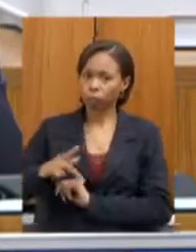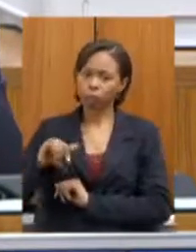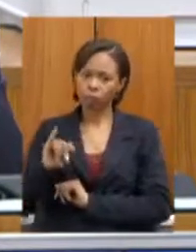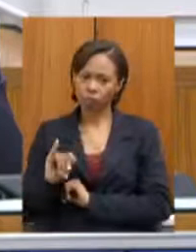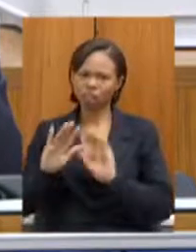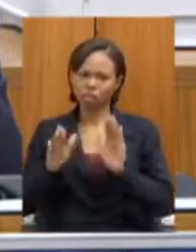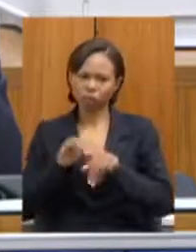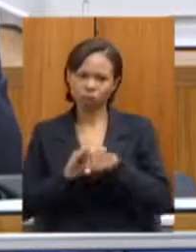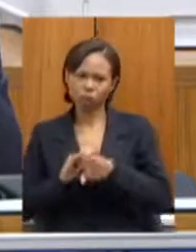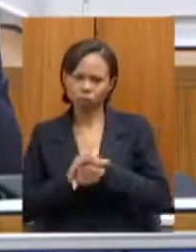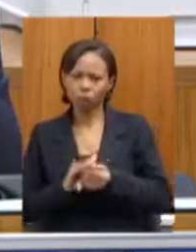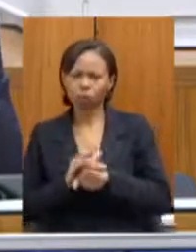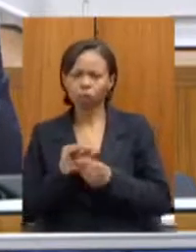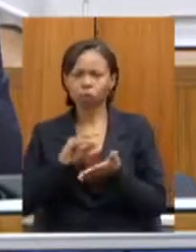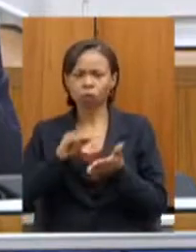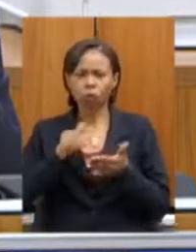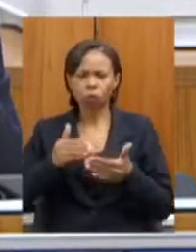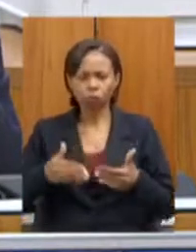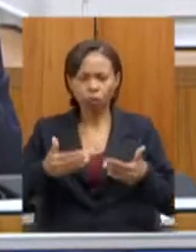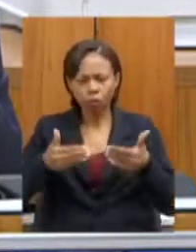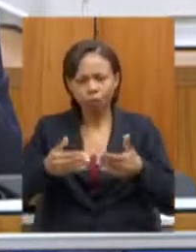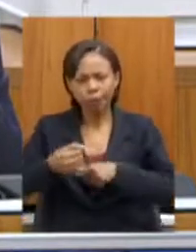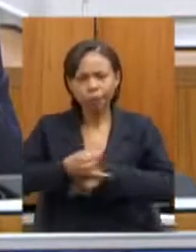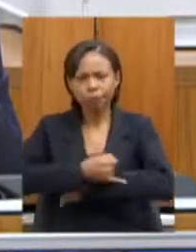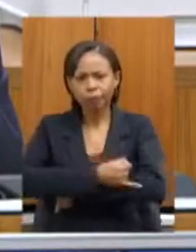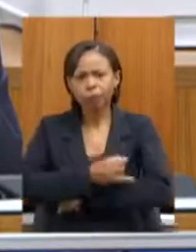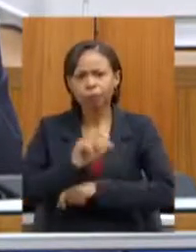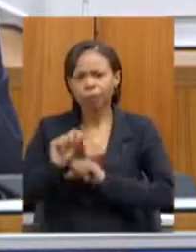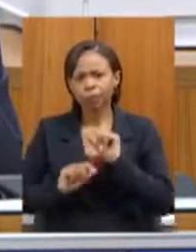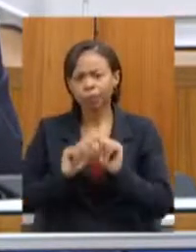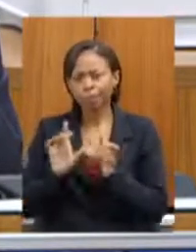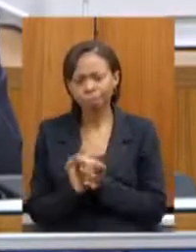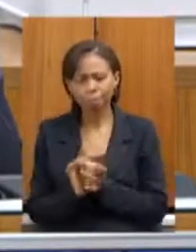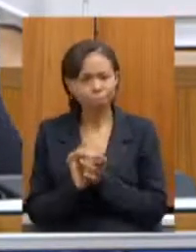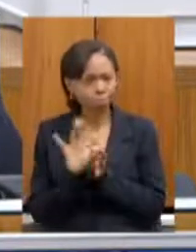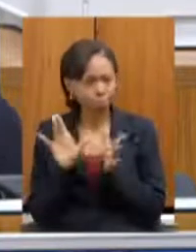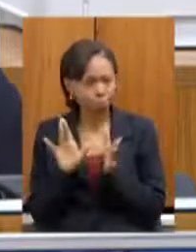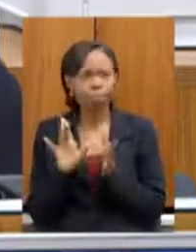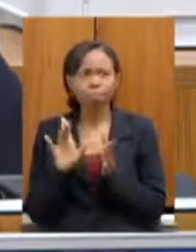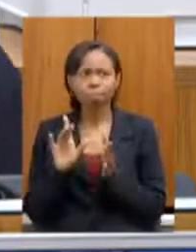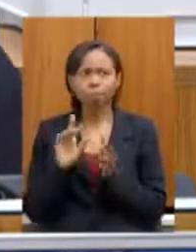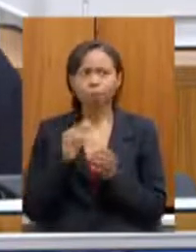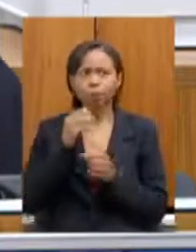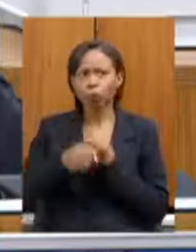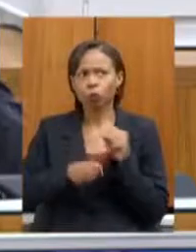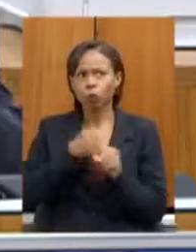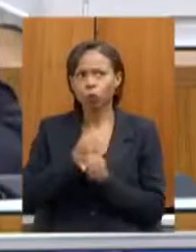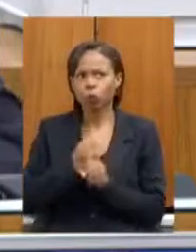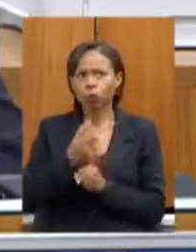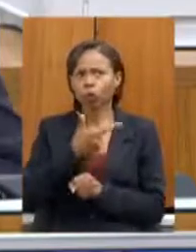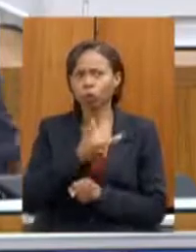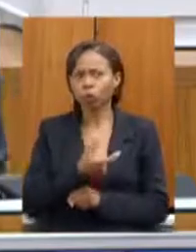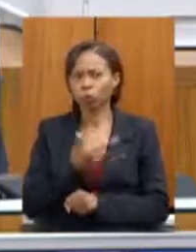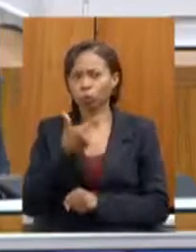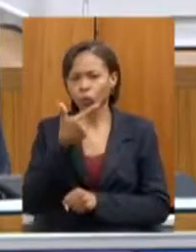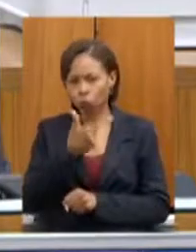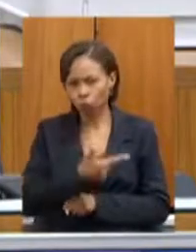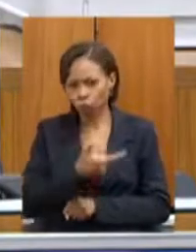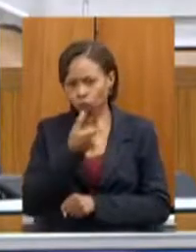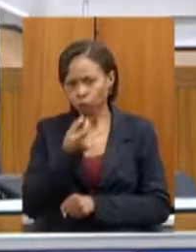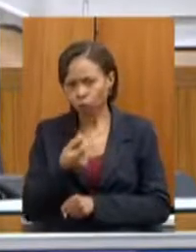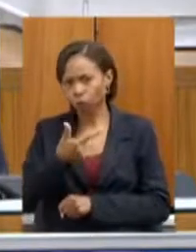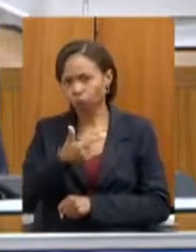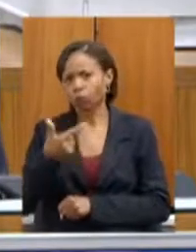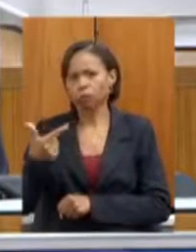Ministério da Infraestrutura para ser concedida em 2022 então esse é o